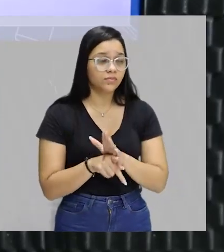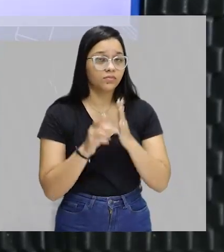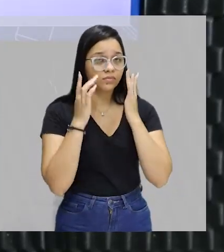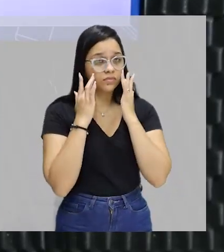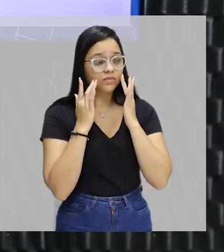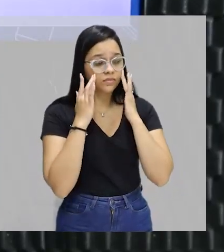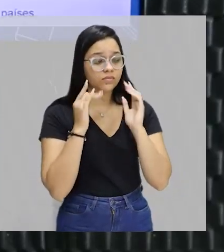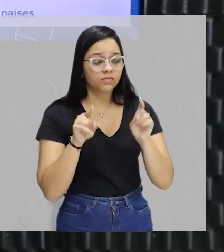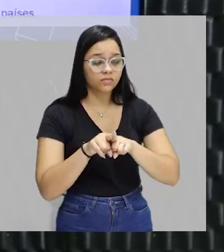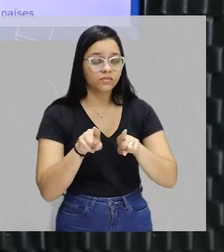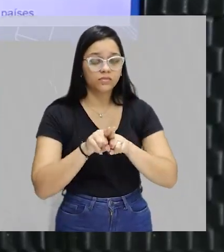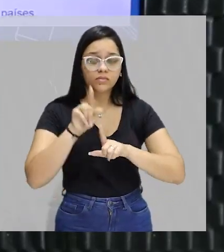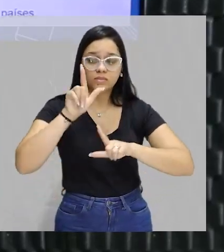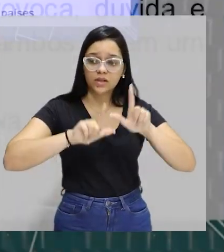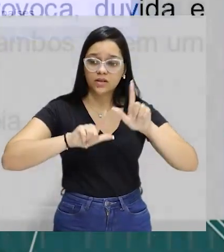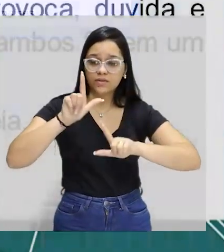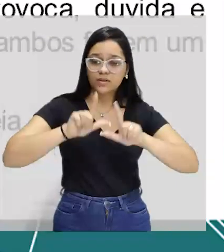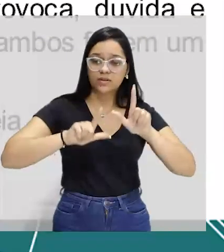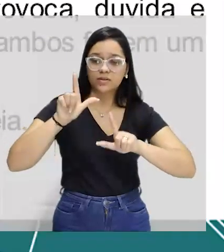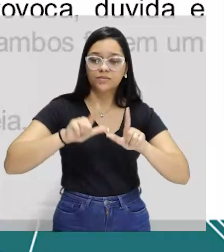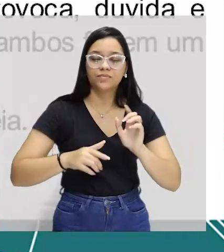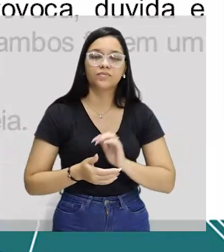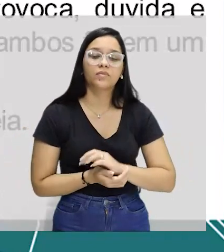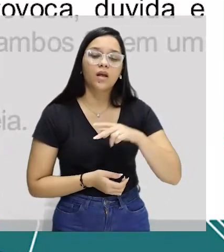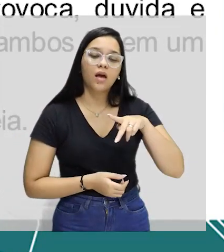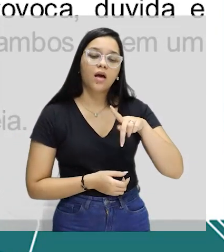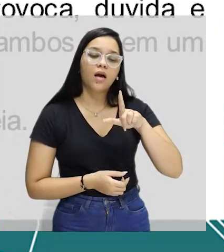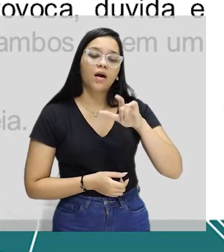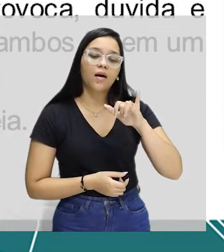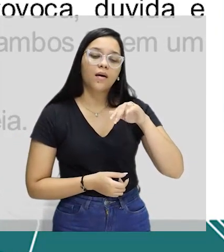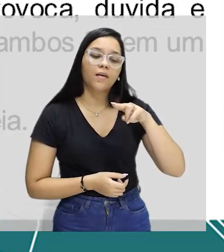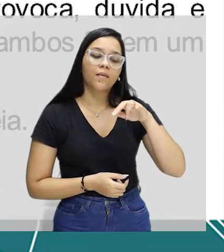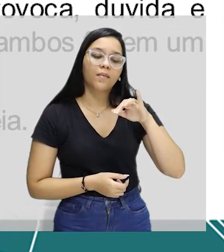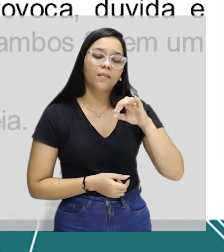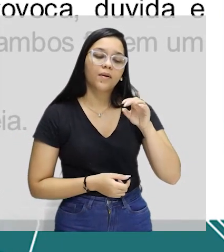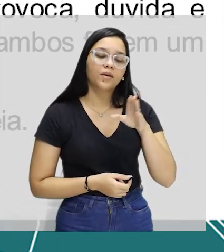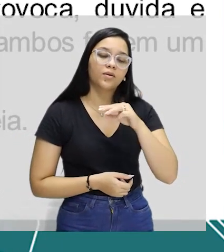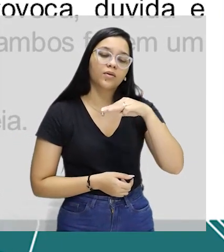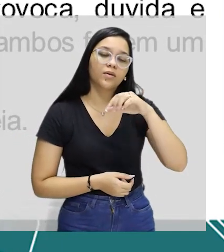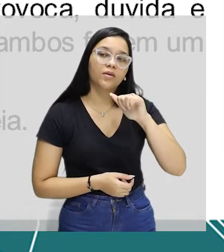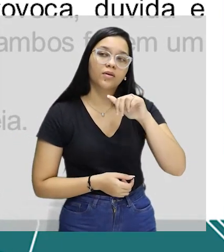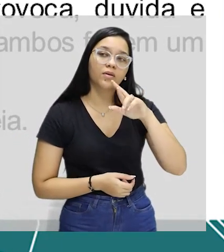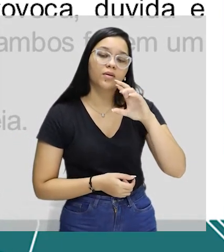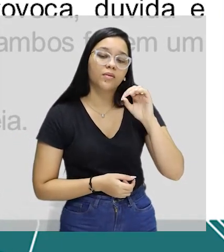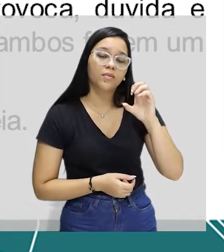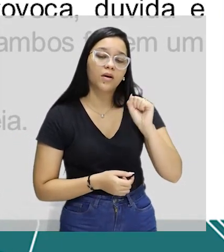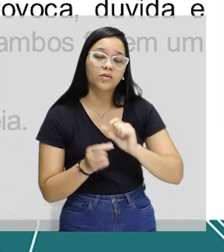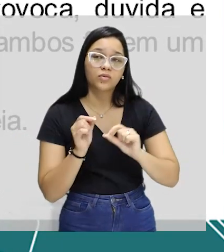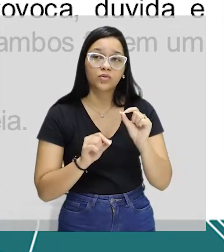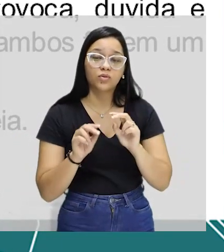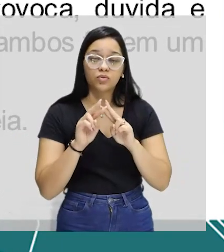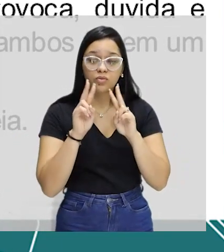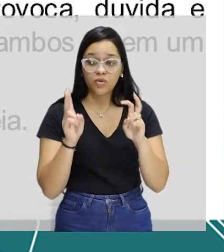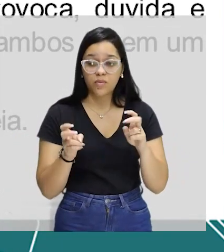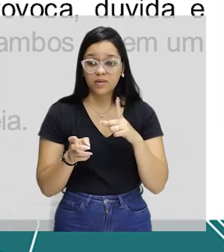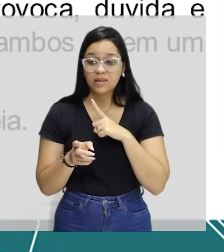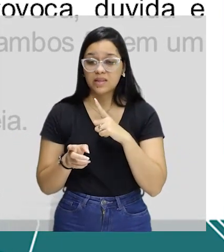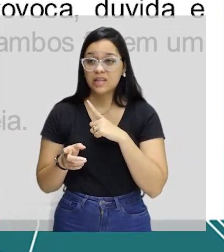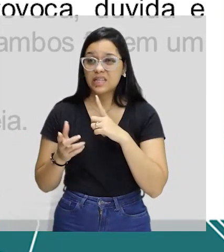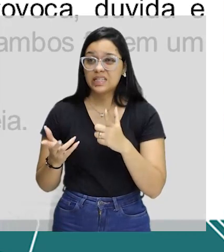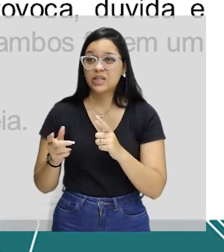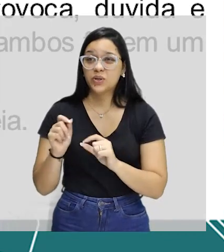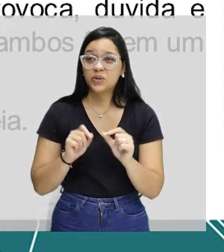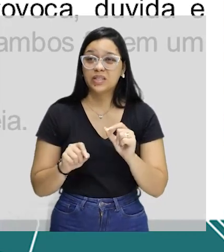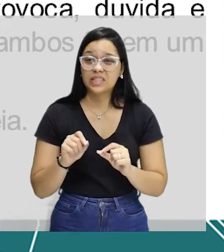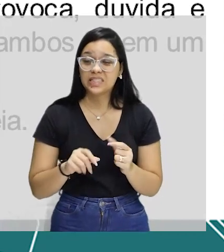e da televisão. Plênio Marcos, é considerado um dos autores, chamado de autores sujos, por quê? Porque a obra